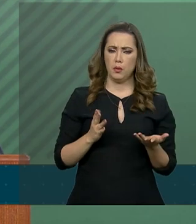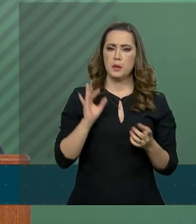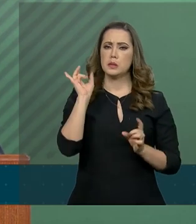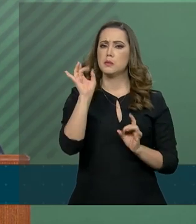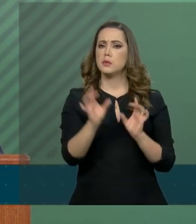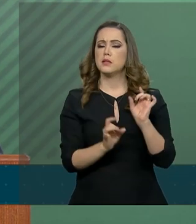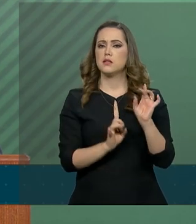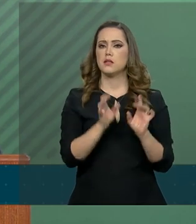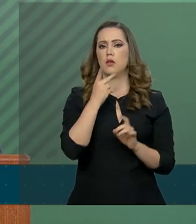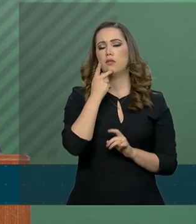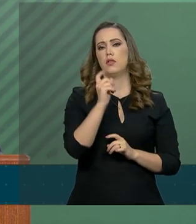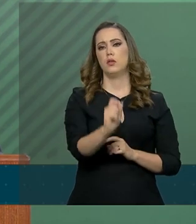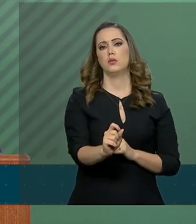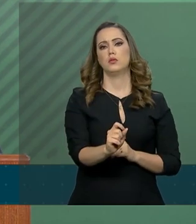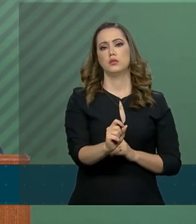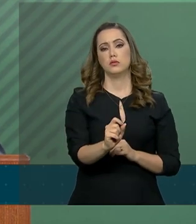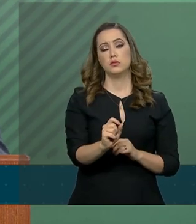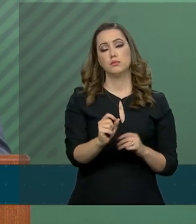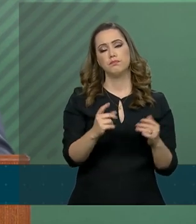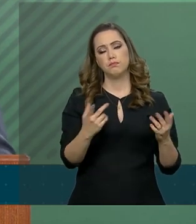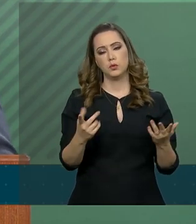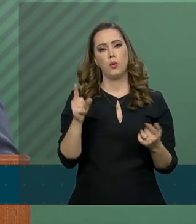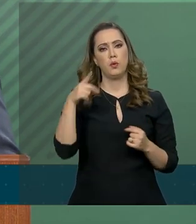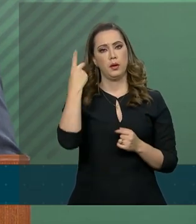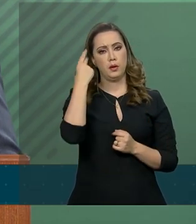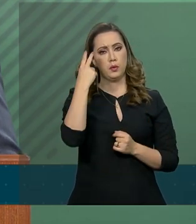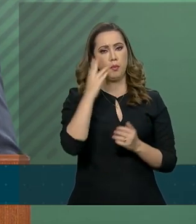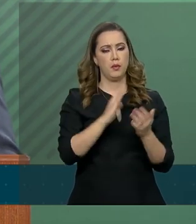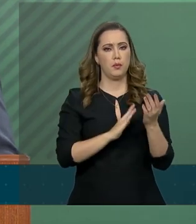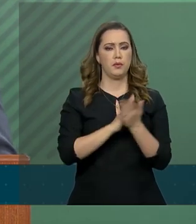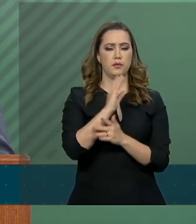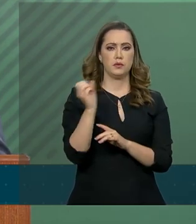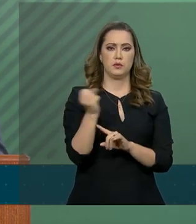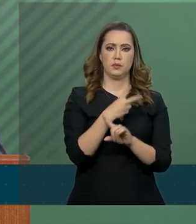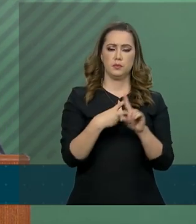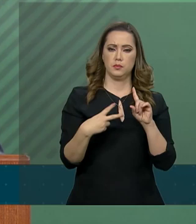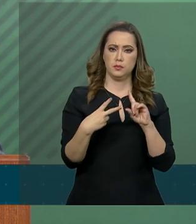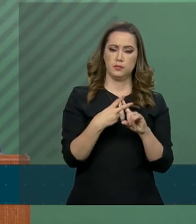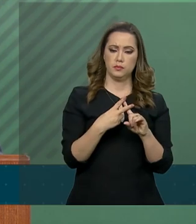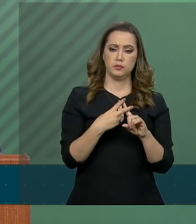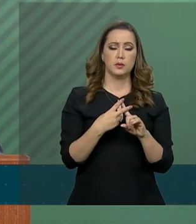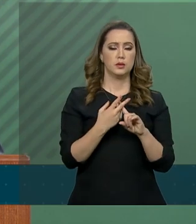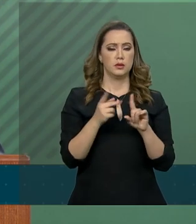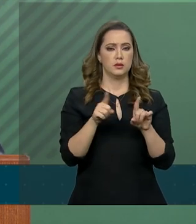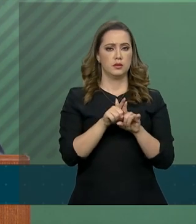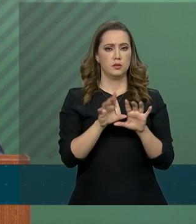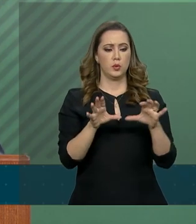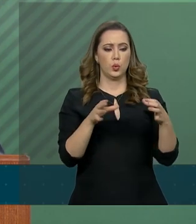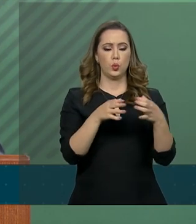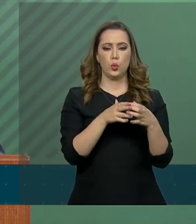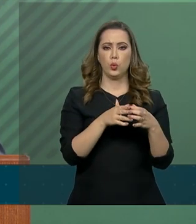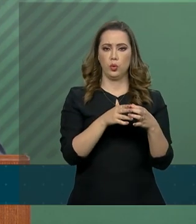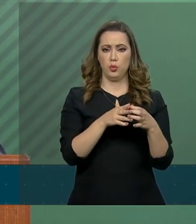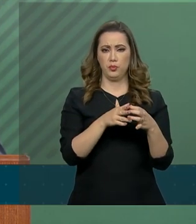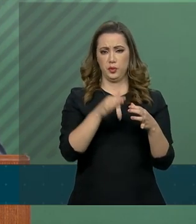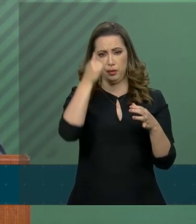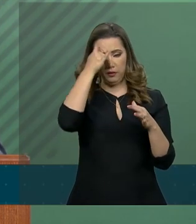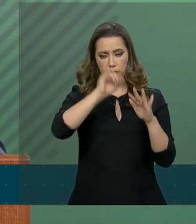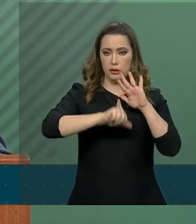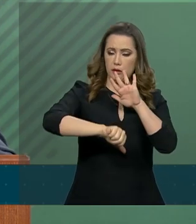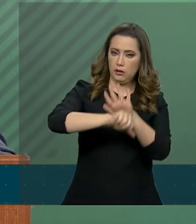especial e naturalmente da aprovação da nova Previdência e do pacote anticrime.